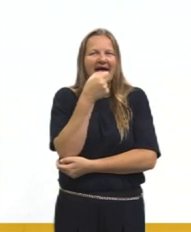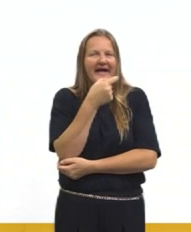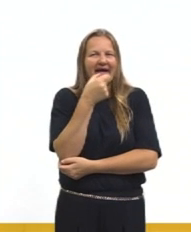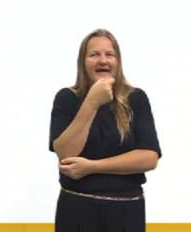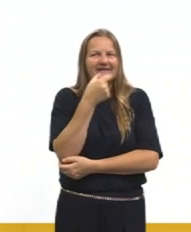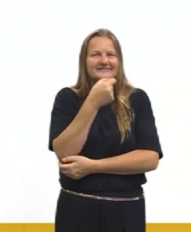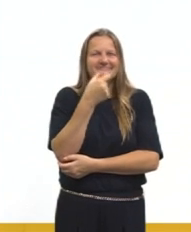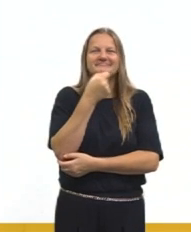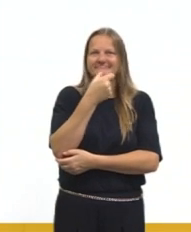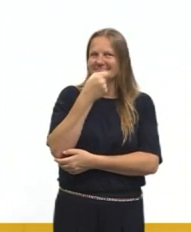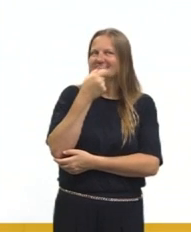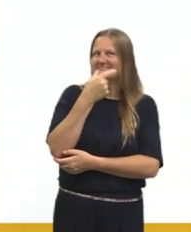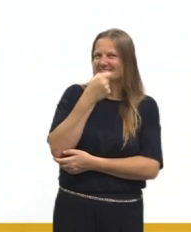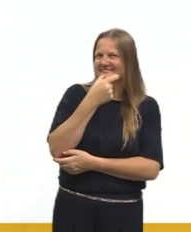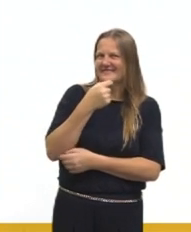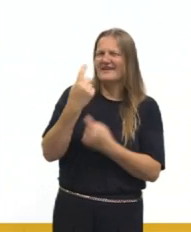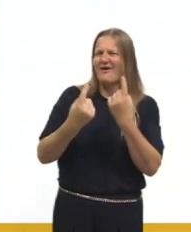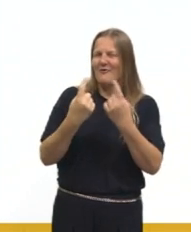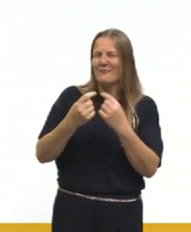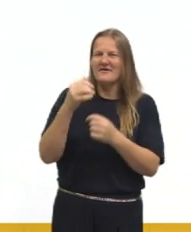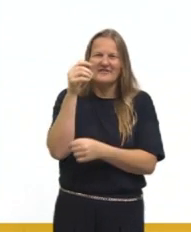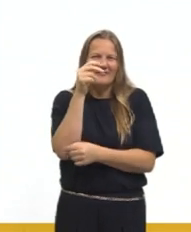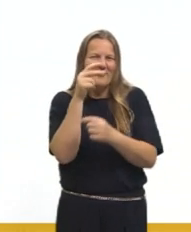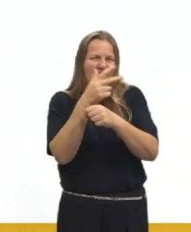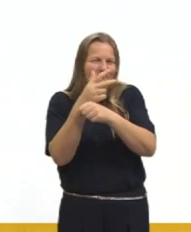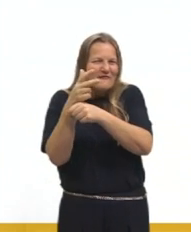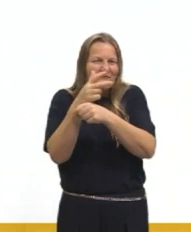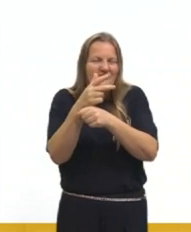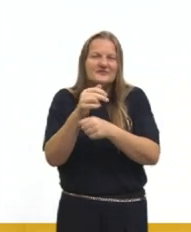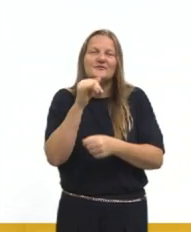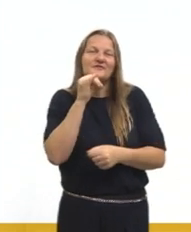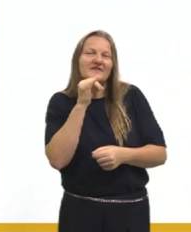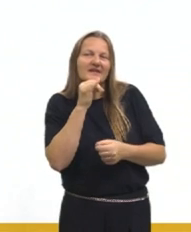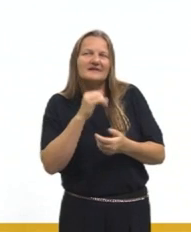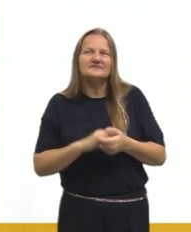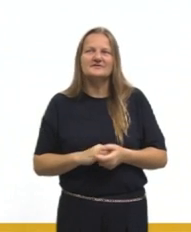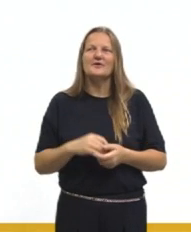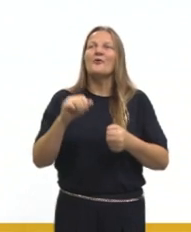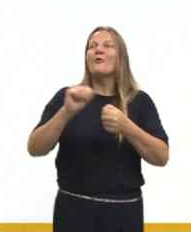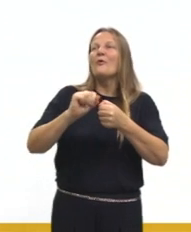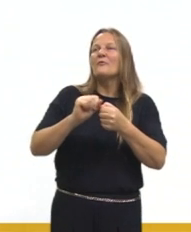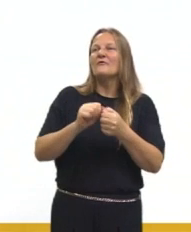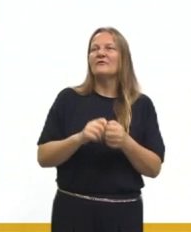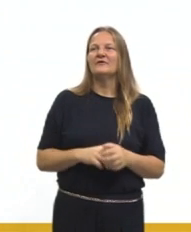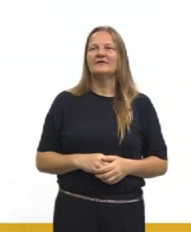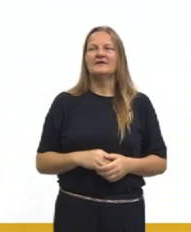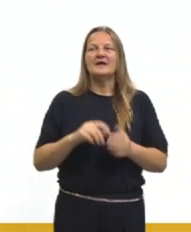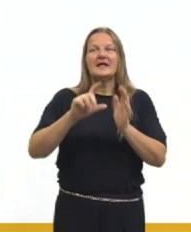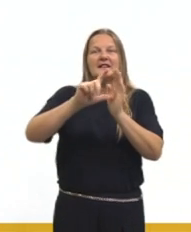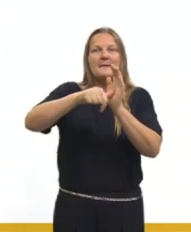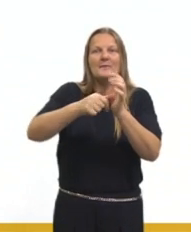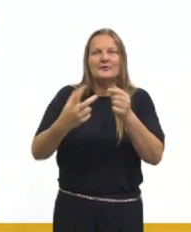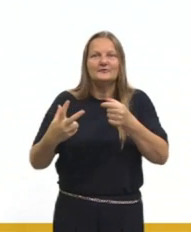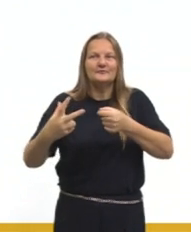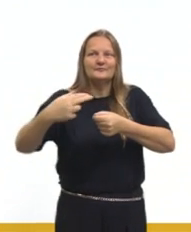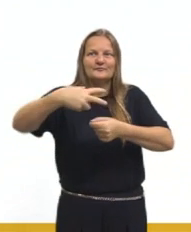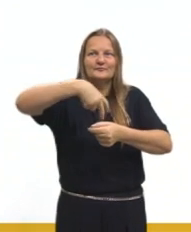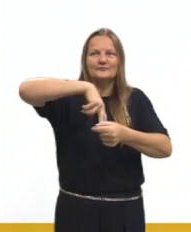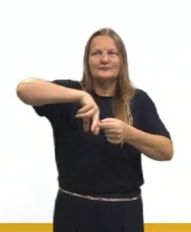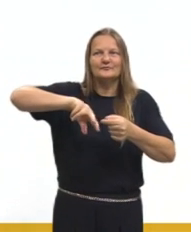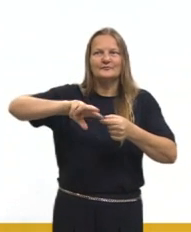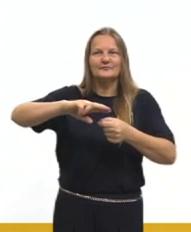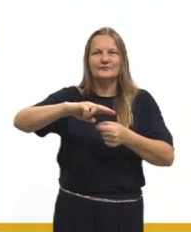pessoas que gravaram o videozinho lá, testando. Como é que ia ficar ali após o recorte. E daí,